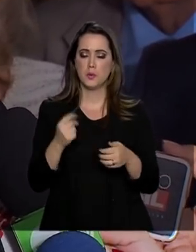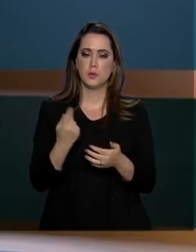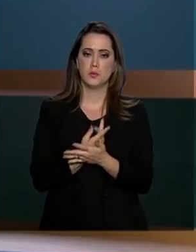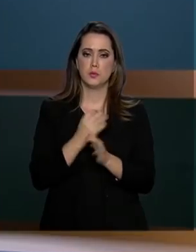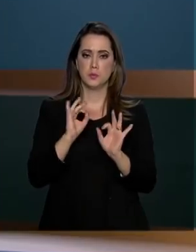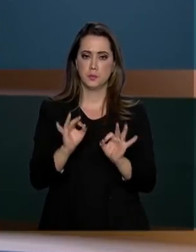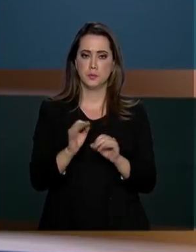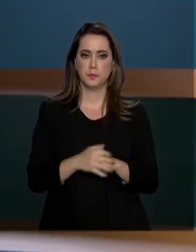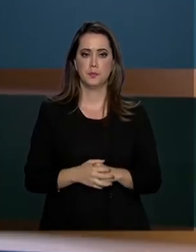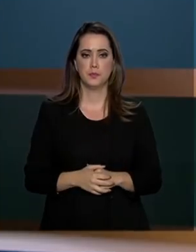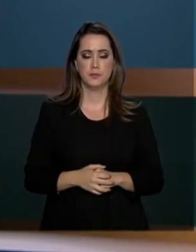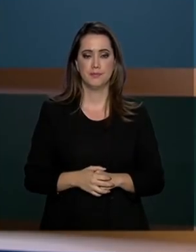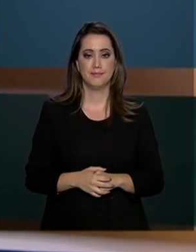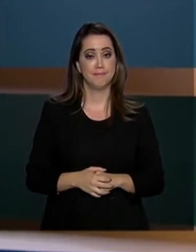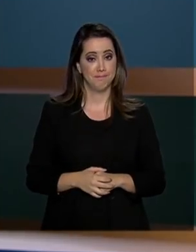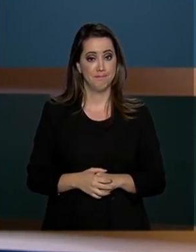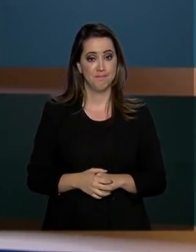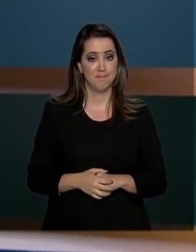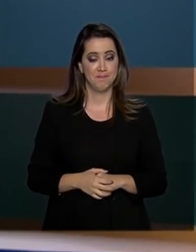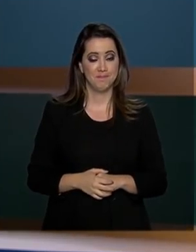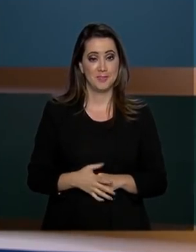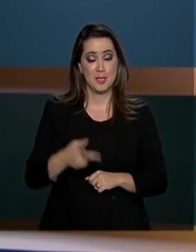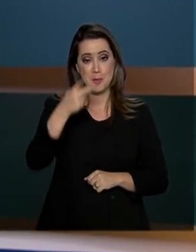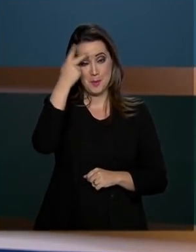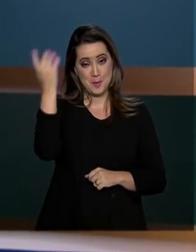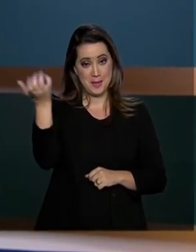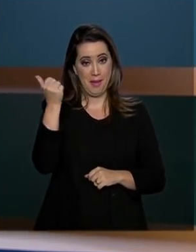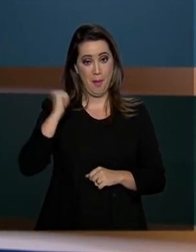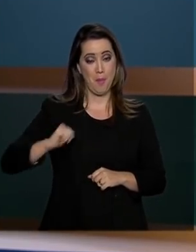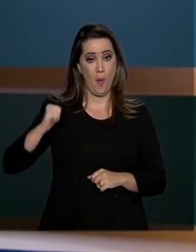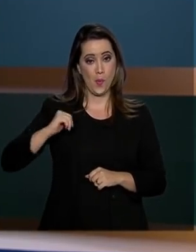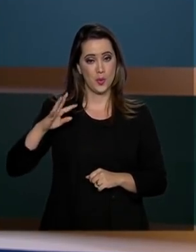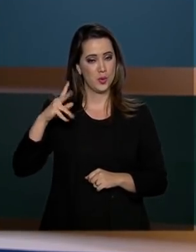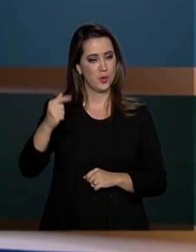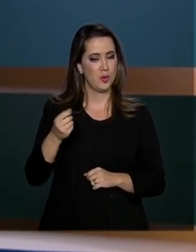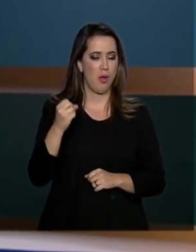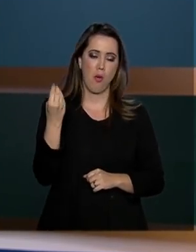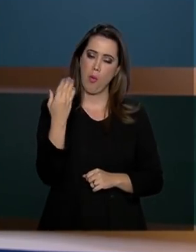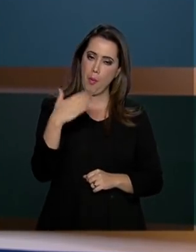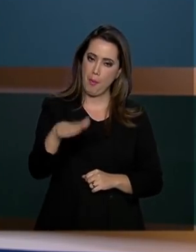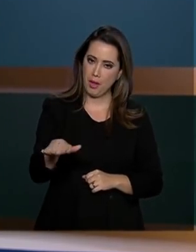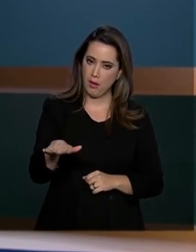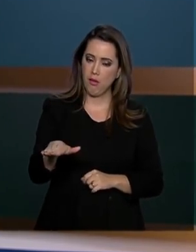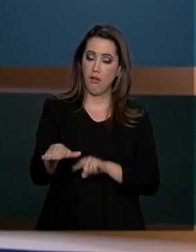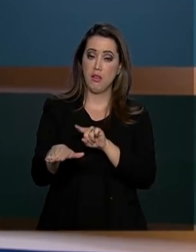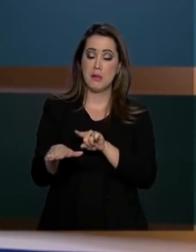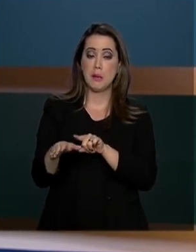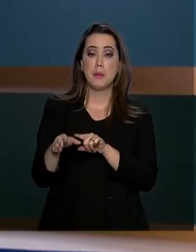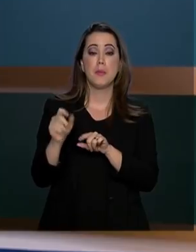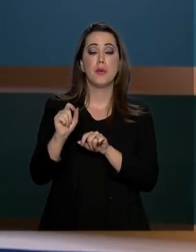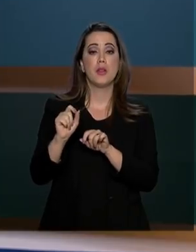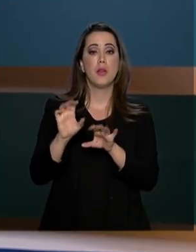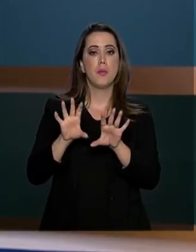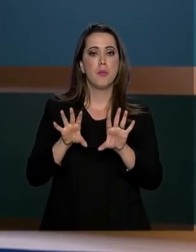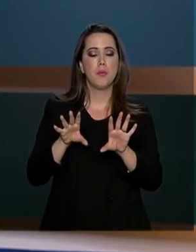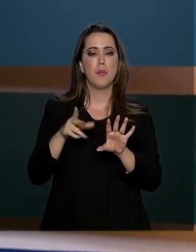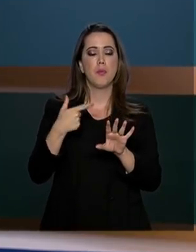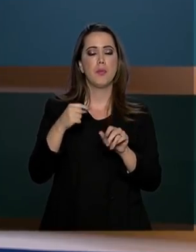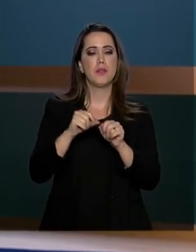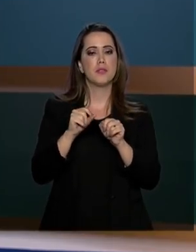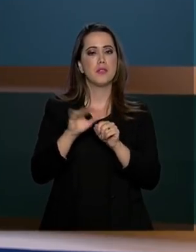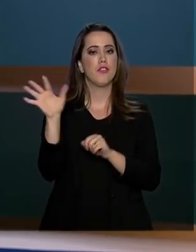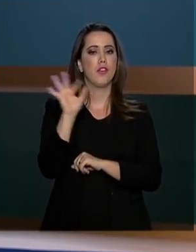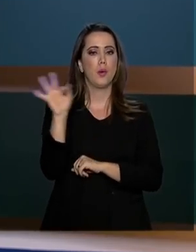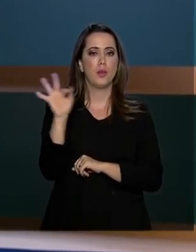feitos. Quem quiser concorrer a bolsas integrais e parciais de ensino superior deve ficar atento às datas